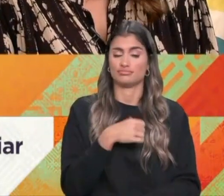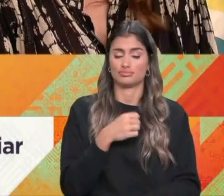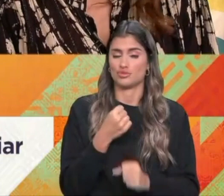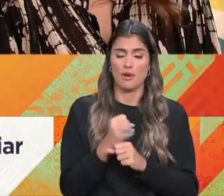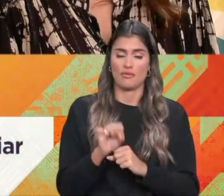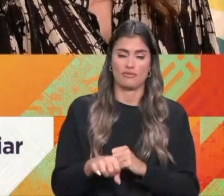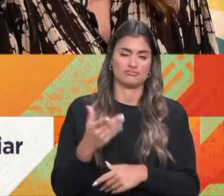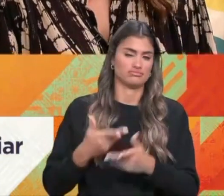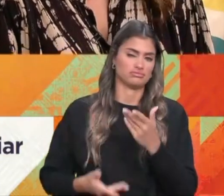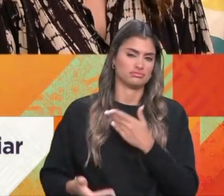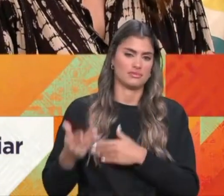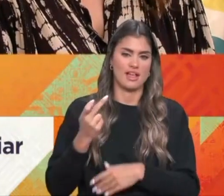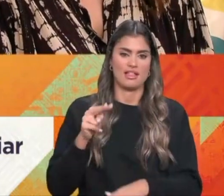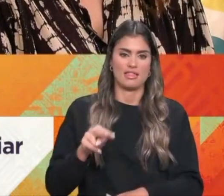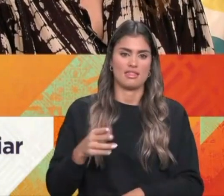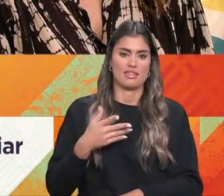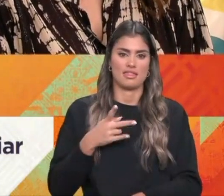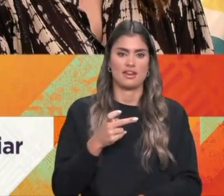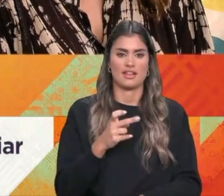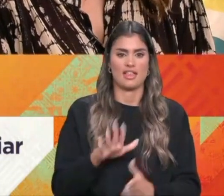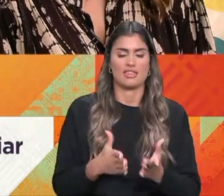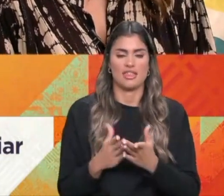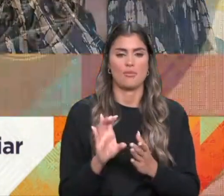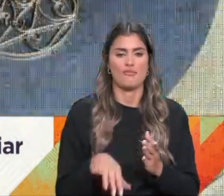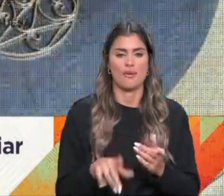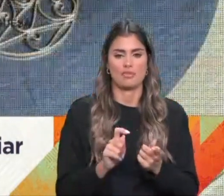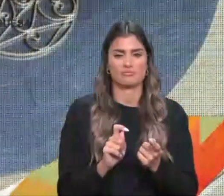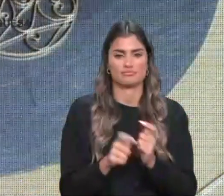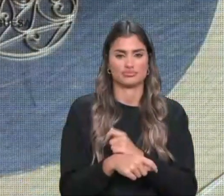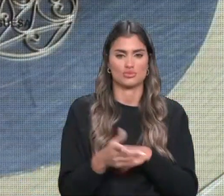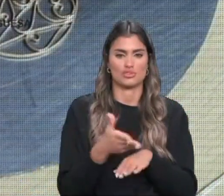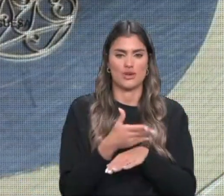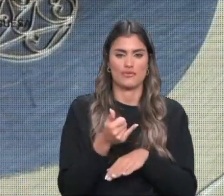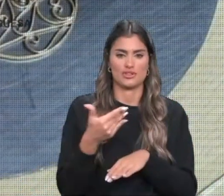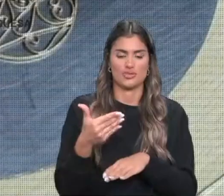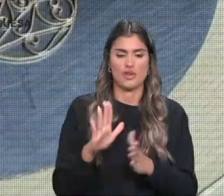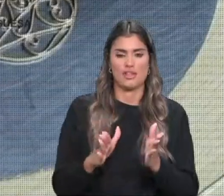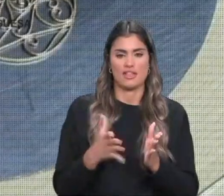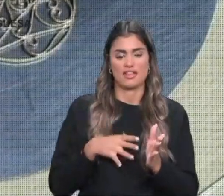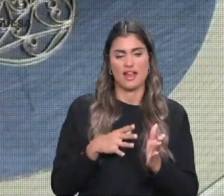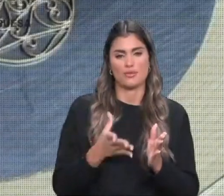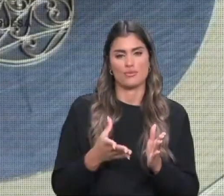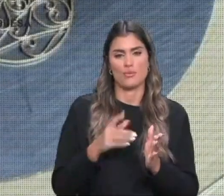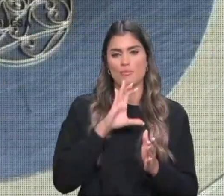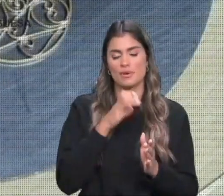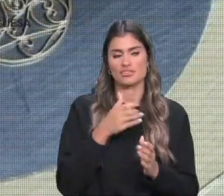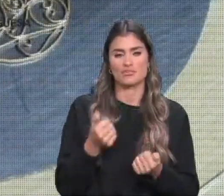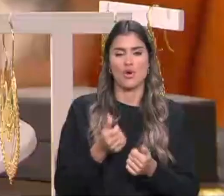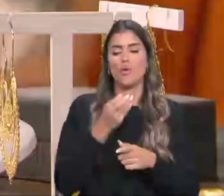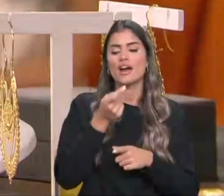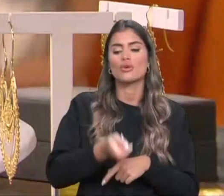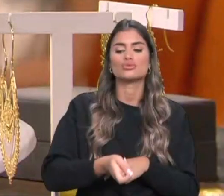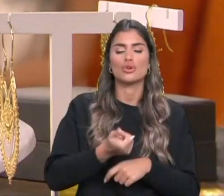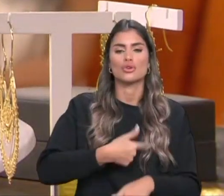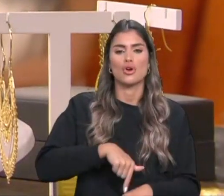ancestral, a Andreia dá um twist nisto ao século XXI e quer tornar o nosso país mais verde, uma agricultura que nós